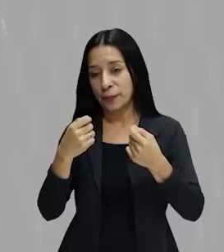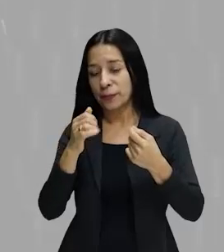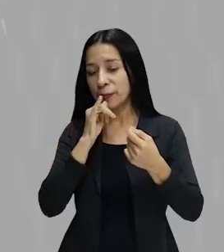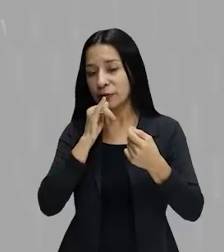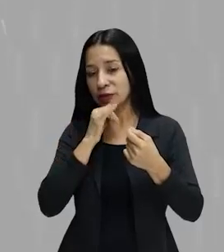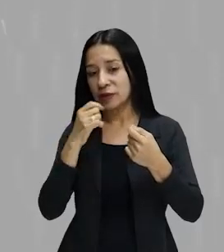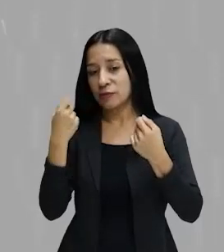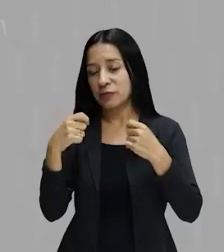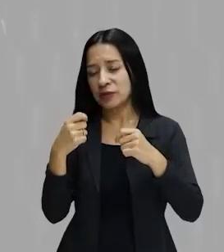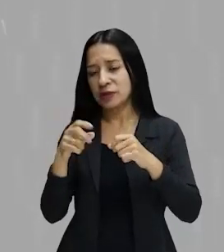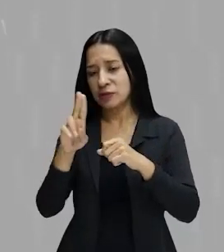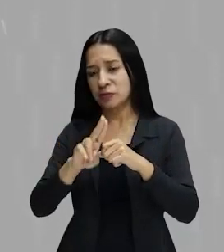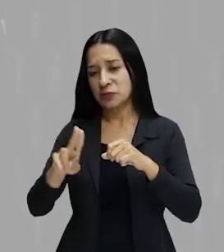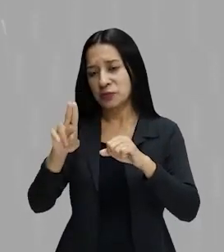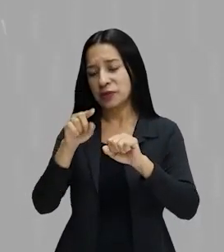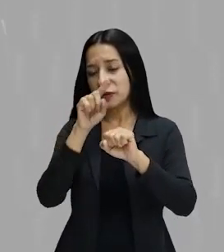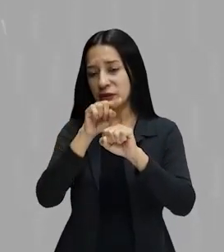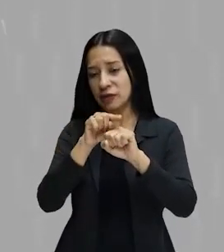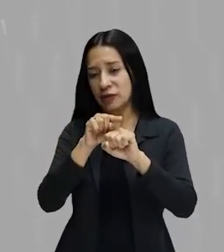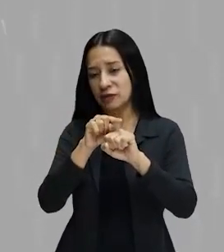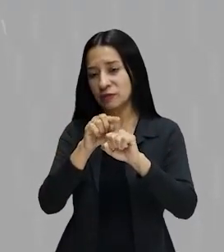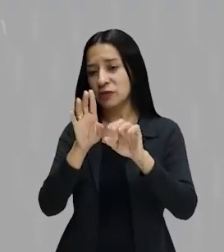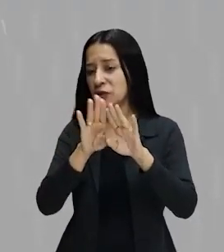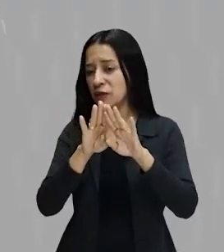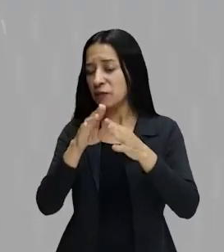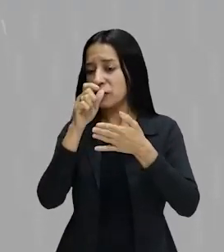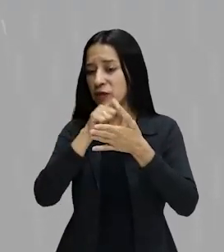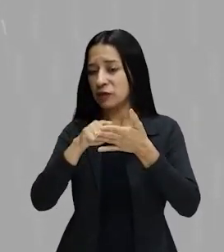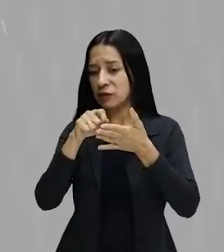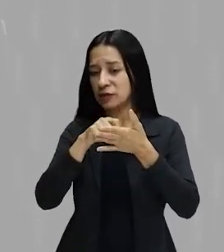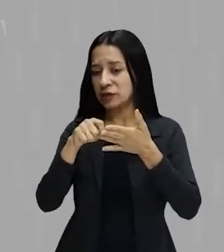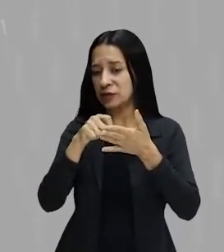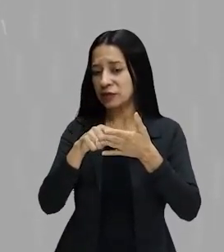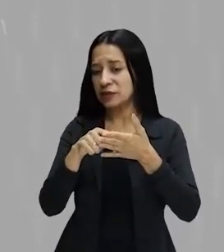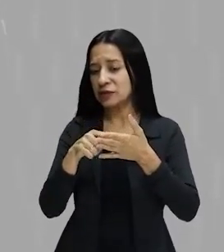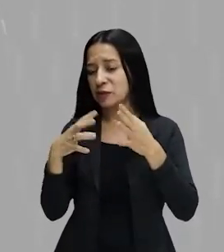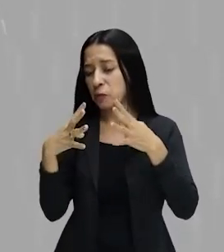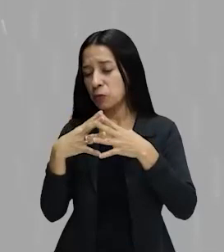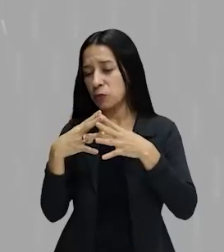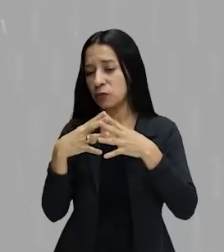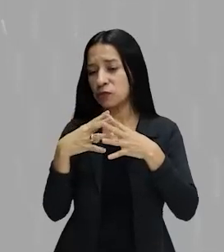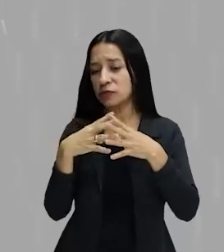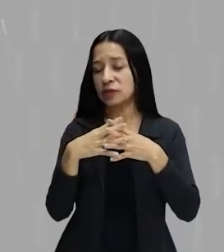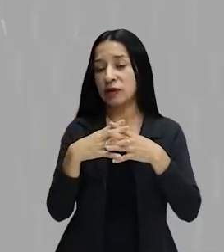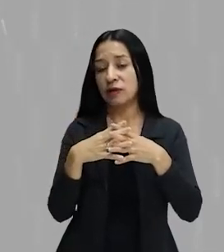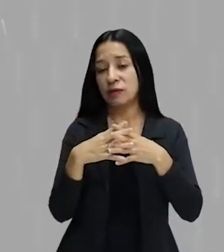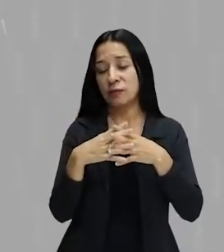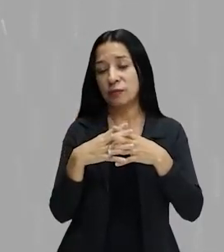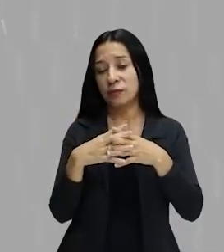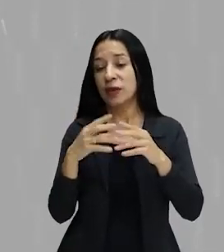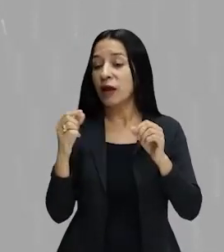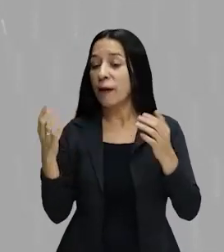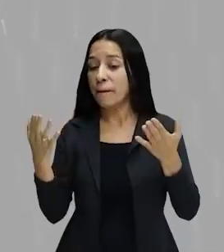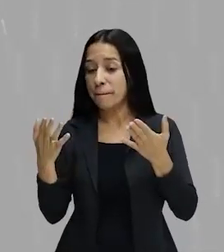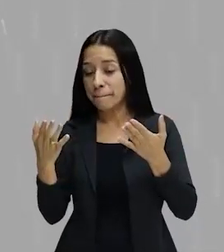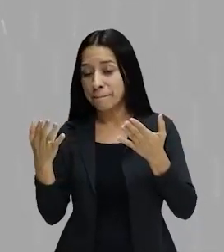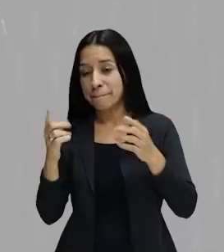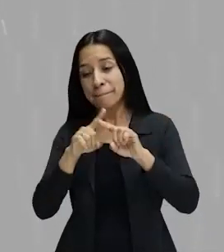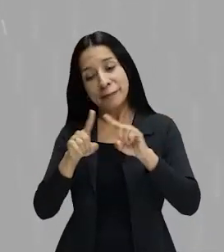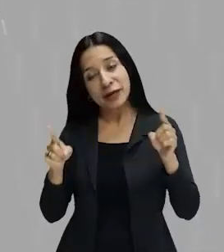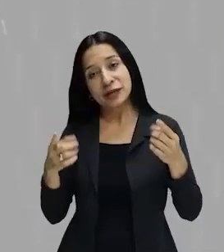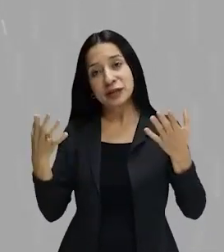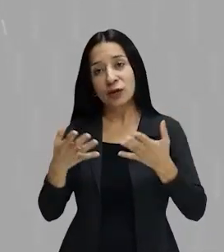intercorrências na hora da escrita que nós atropelamos e é para isso que nós estamos aqui, para ajudar vocês a